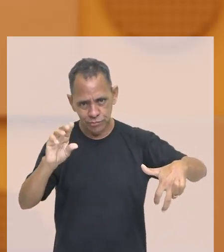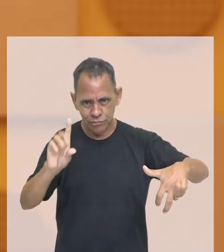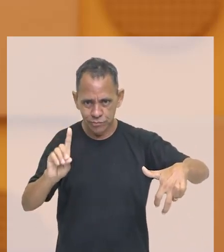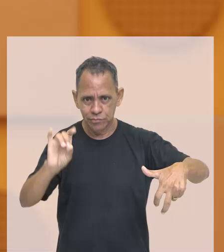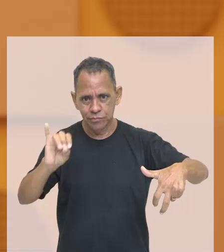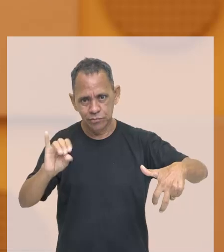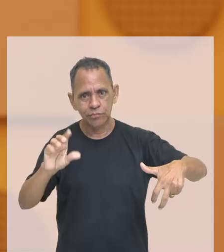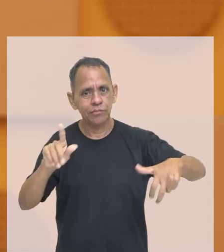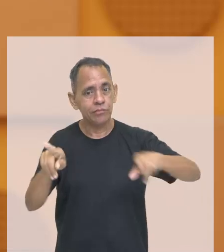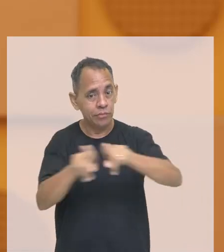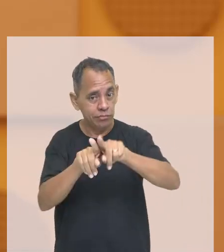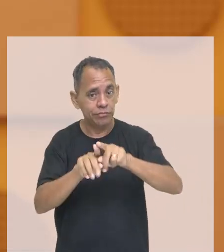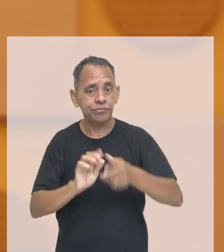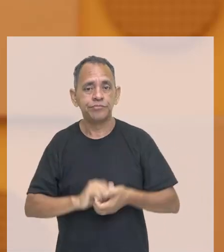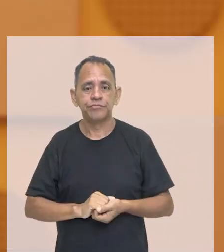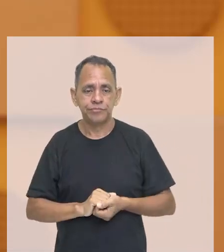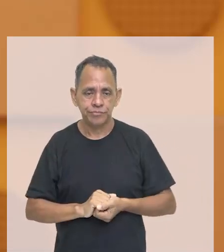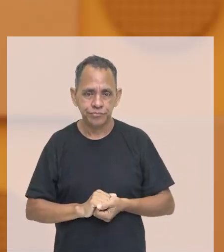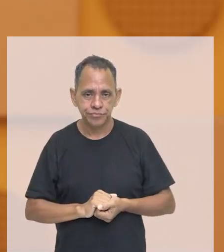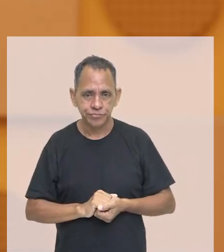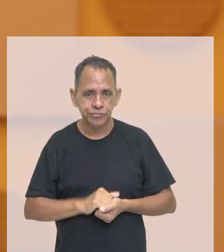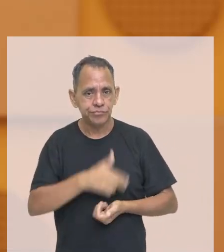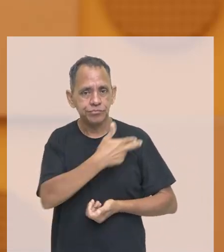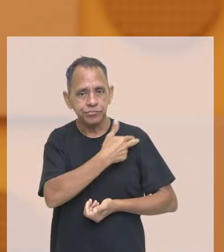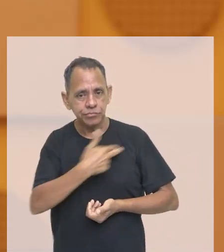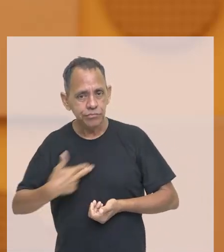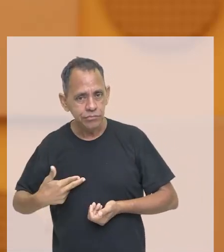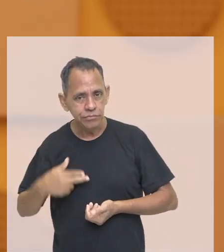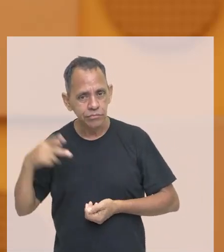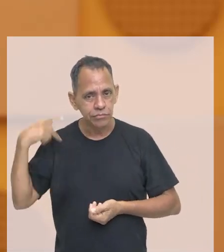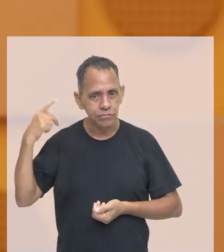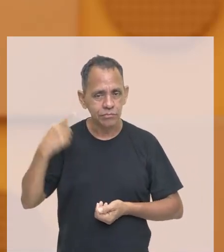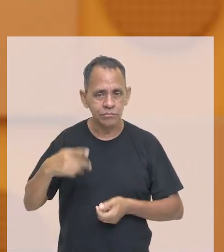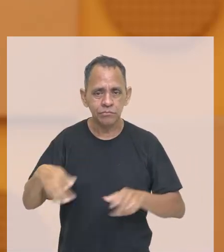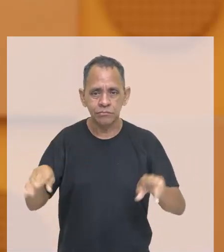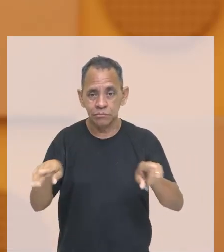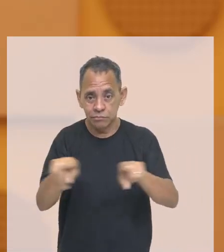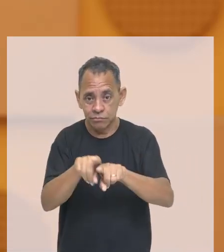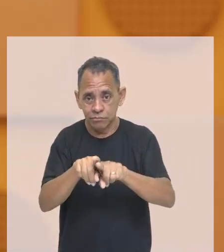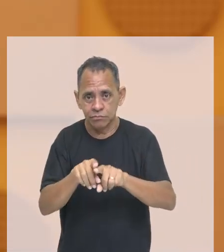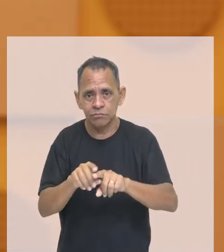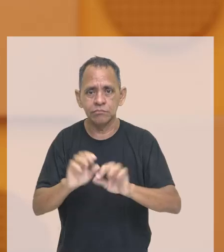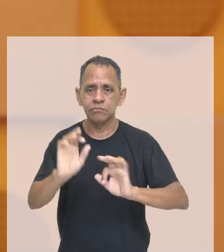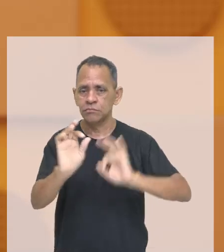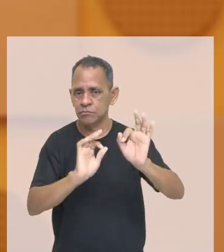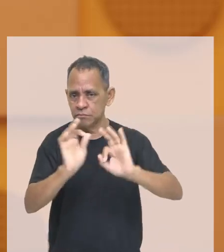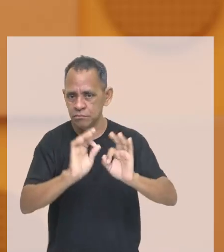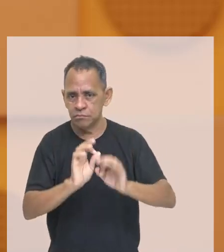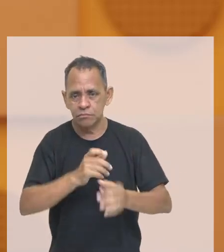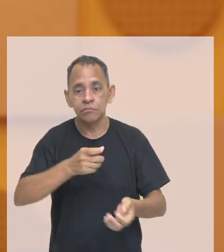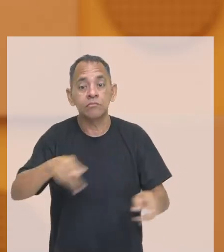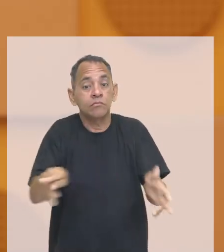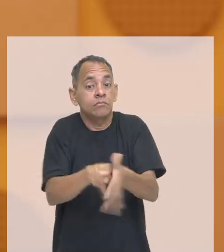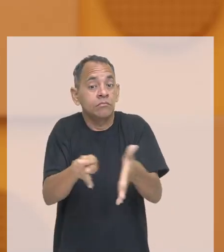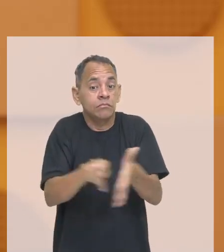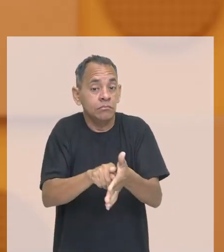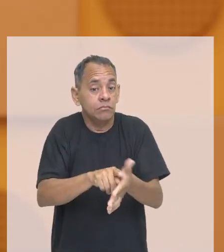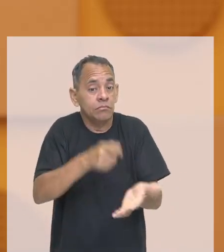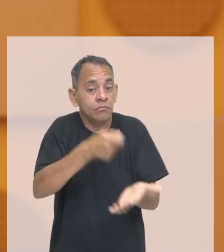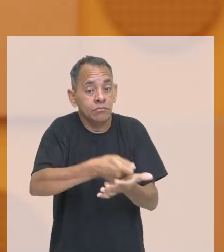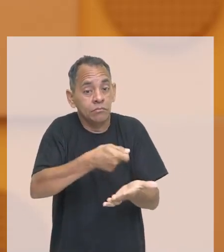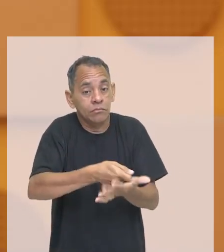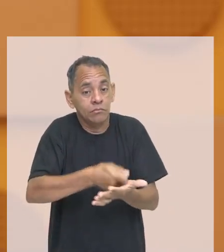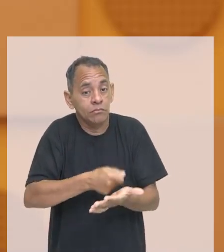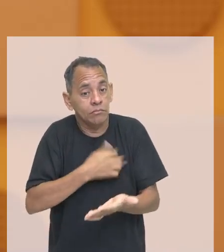regime republicano, ela foi organizada pelos próprios ditadores, que resolveram que deveria ser lenta, ou seja, durar